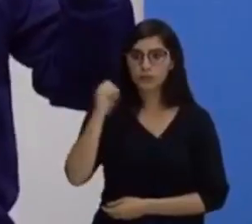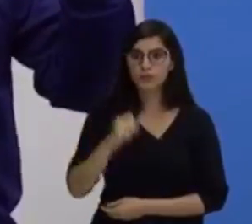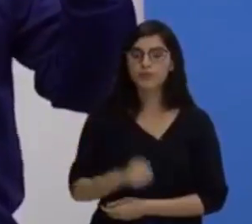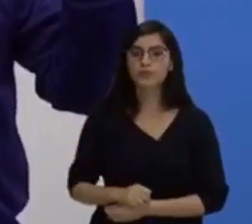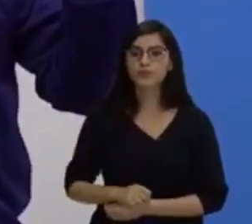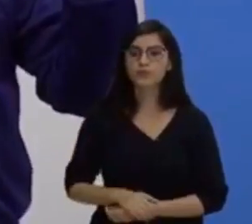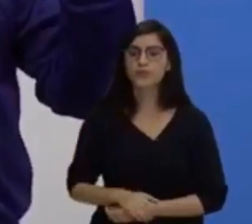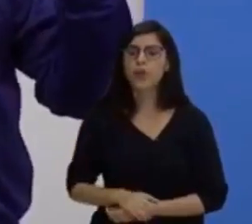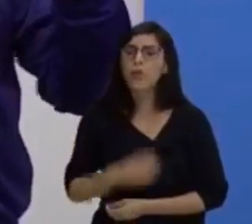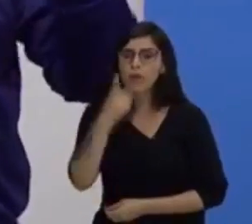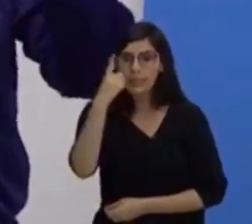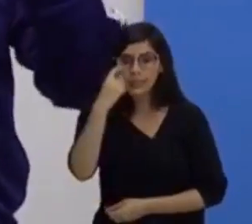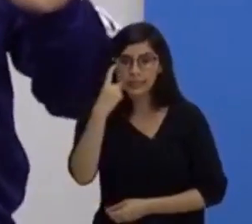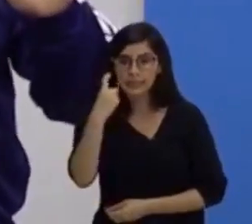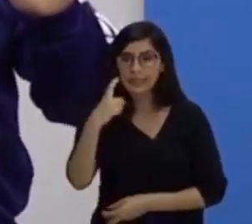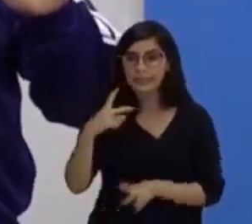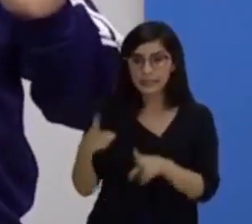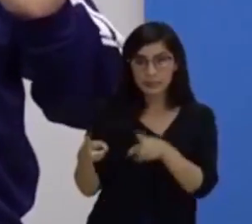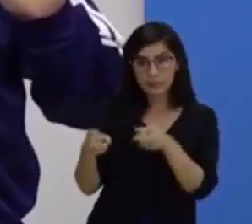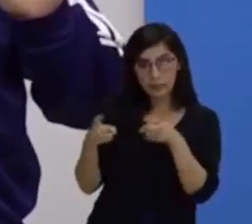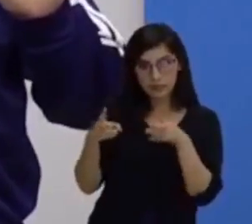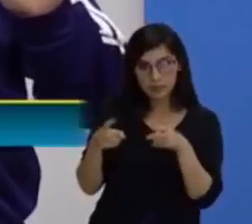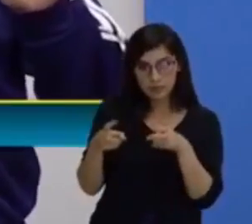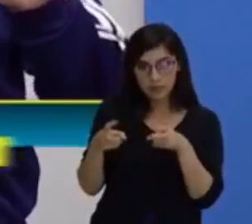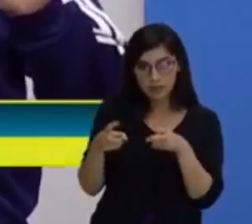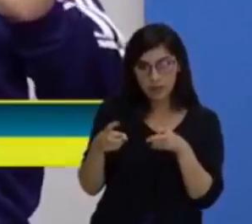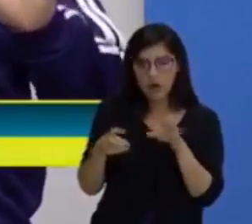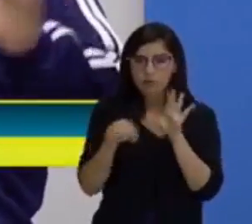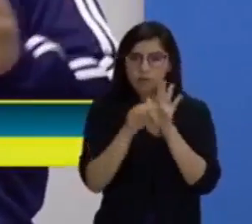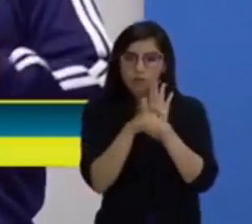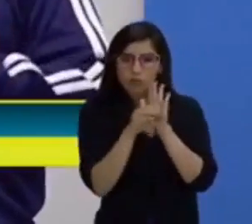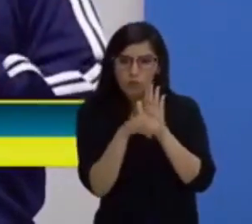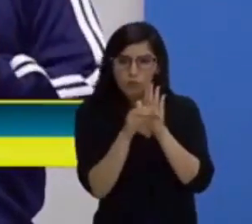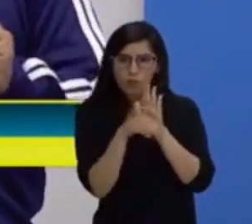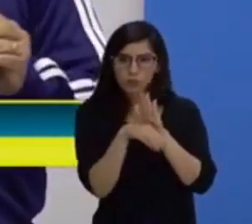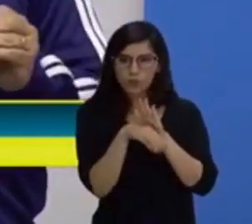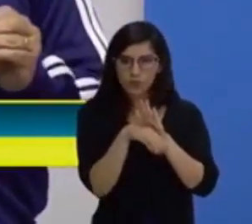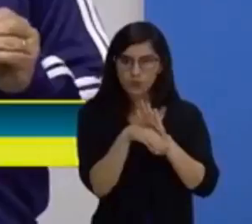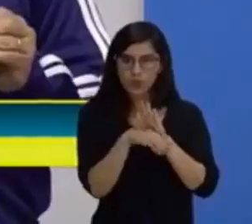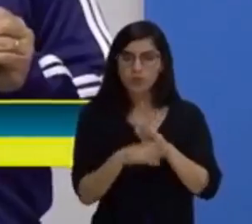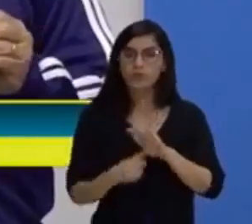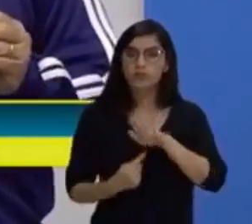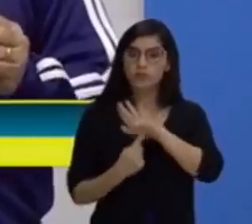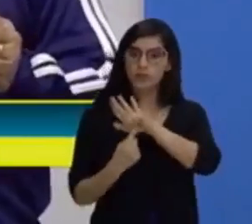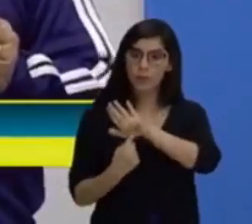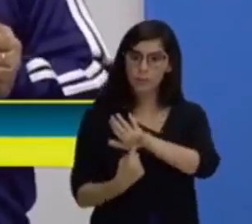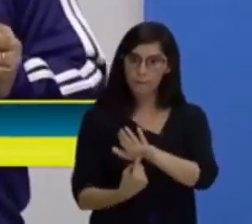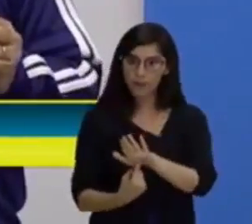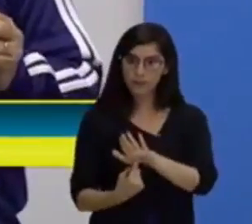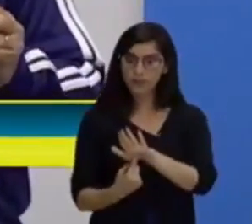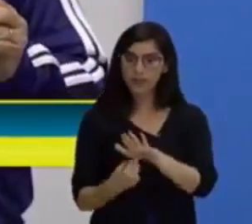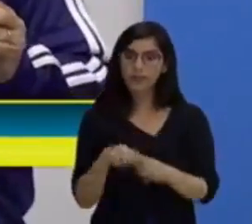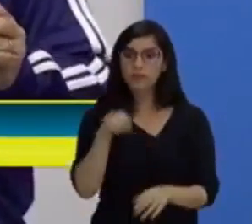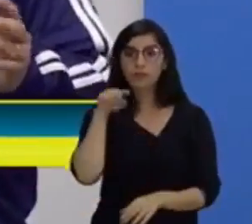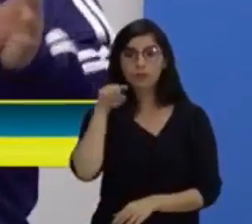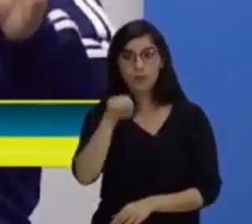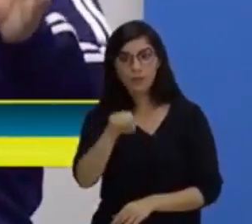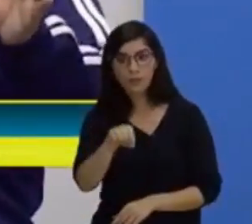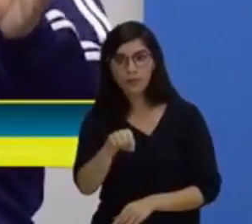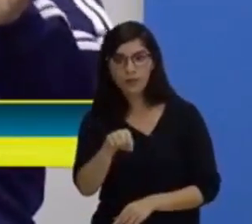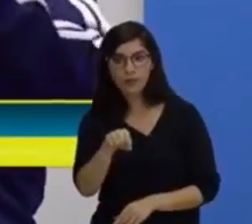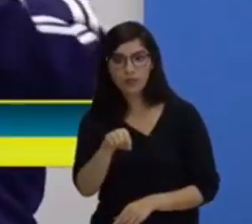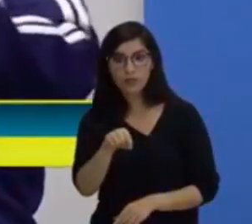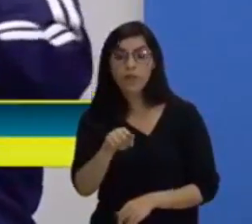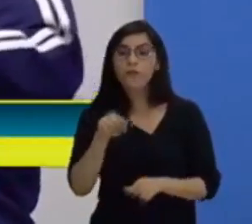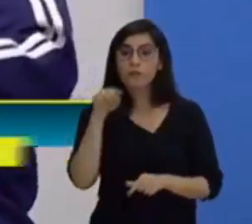que é interessante que você possa saber? Algumas definições, algumas definições que aparecem para mim, aparecem para você, que